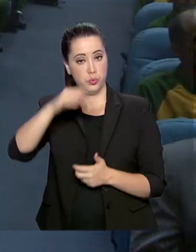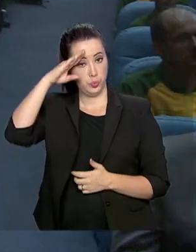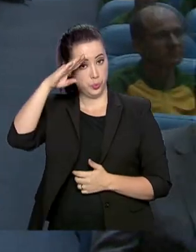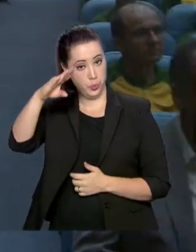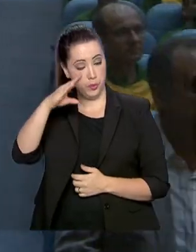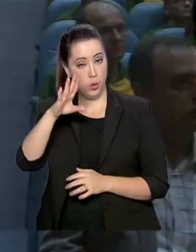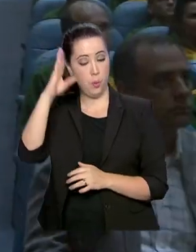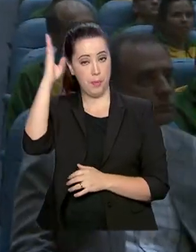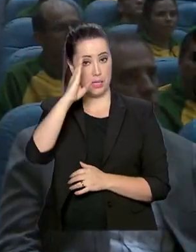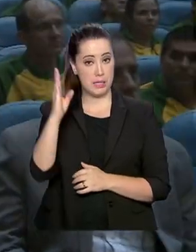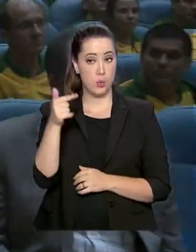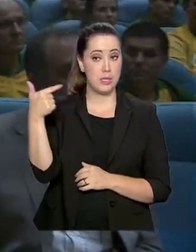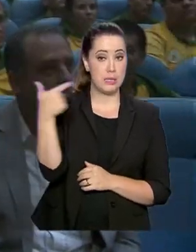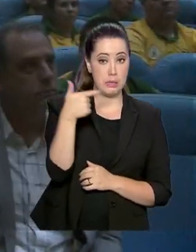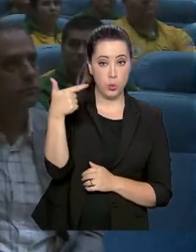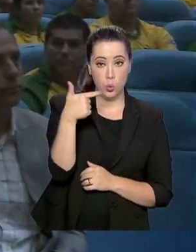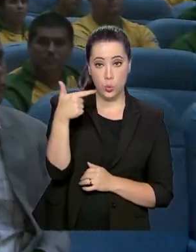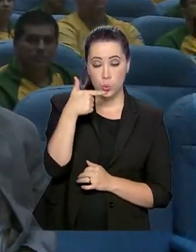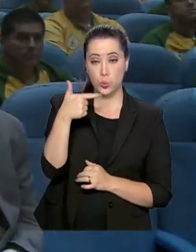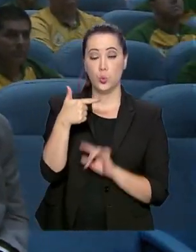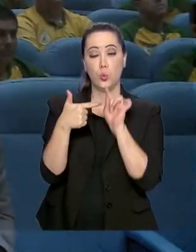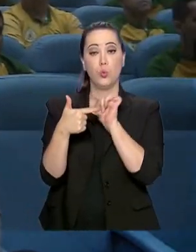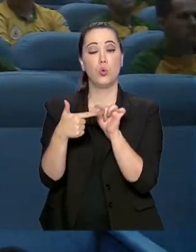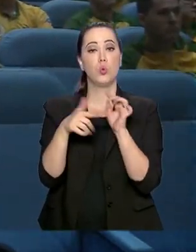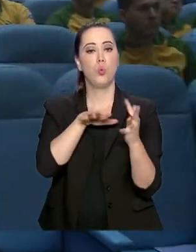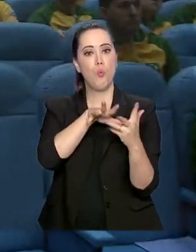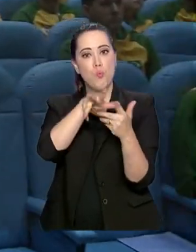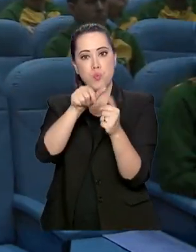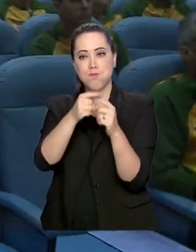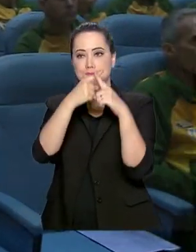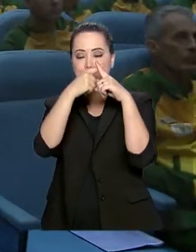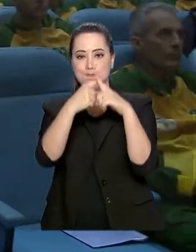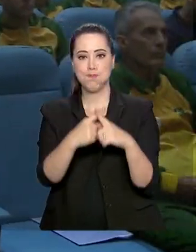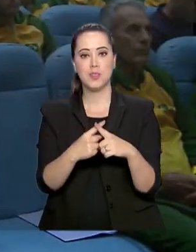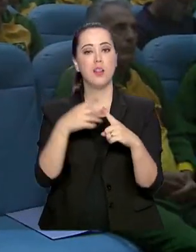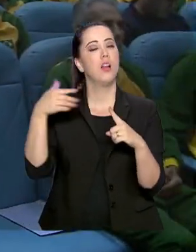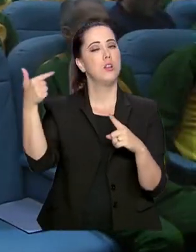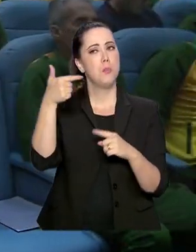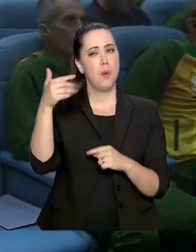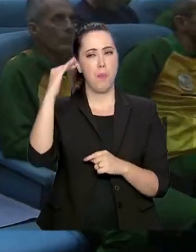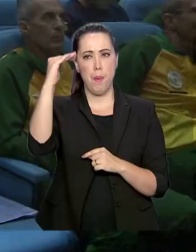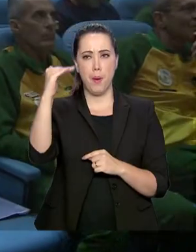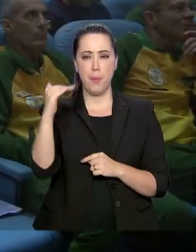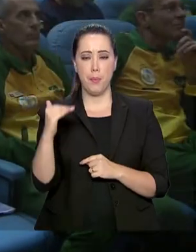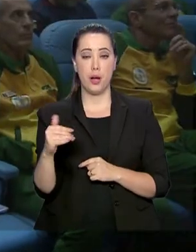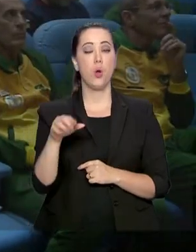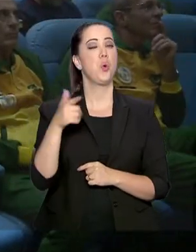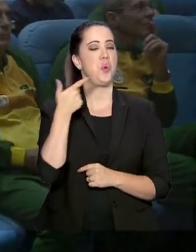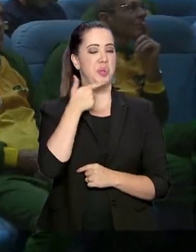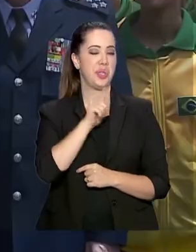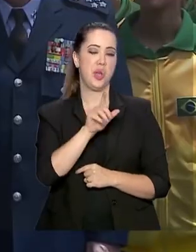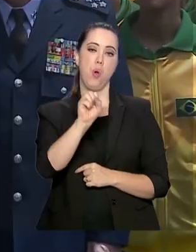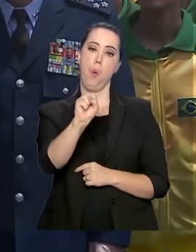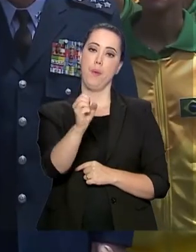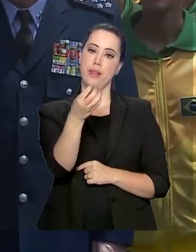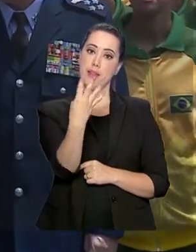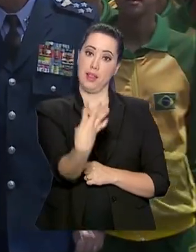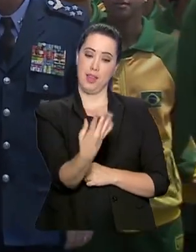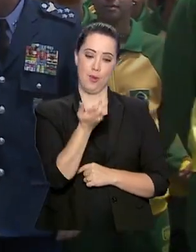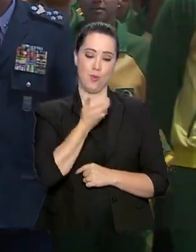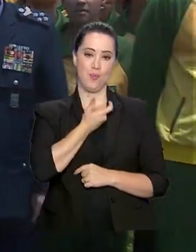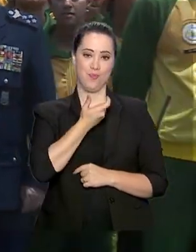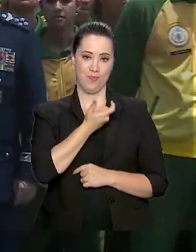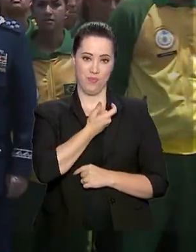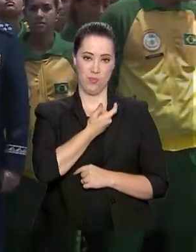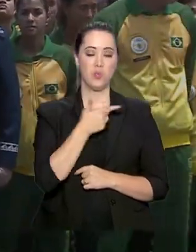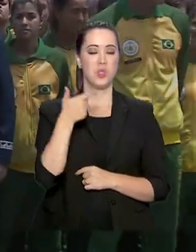o Brasil ficou em segundo lugar geral na competição, totalizando 84 medalhas conquistadas e consolidando a